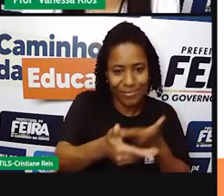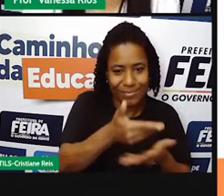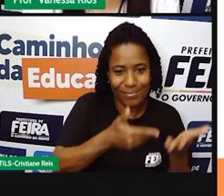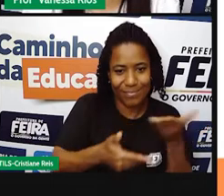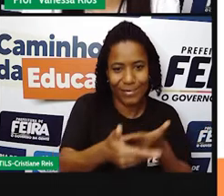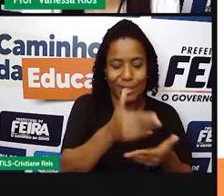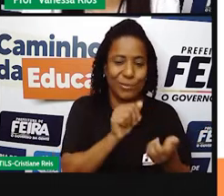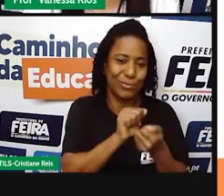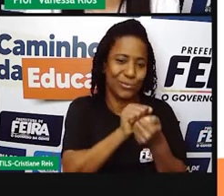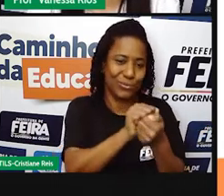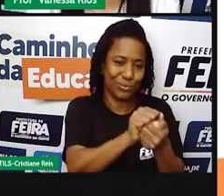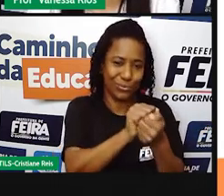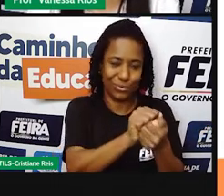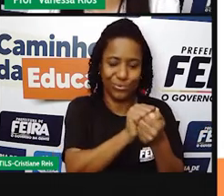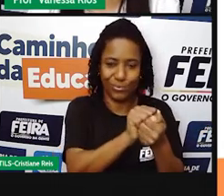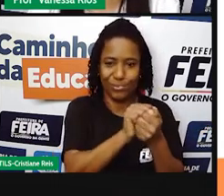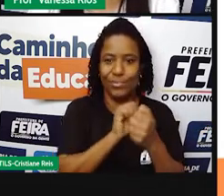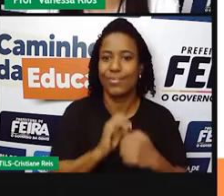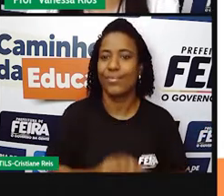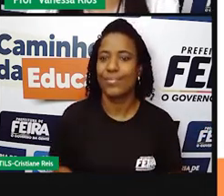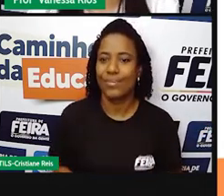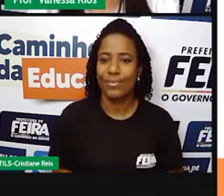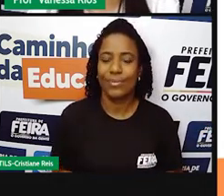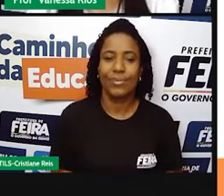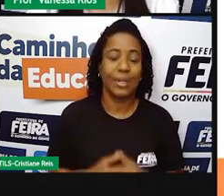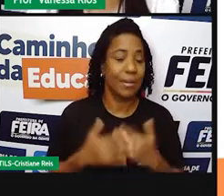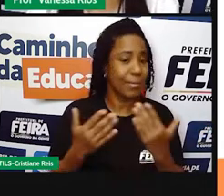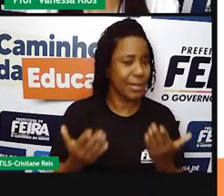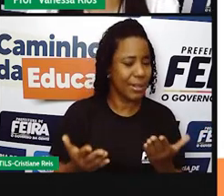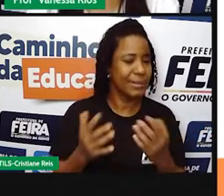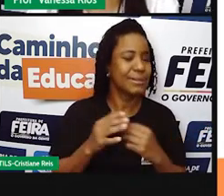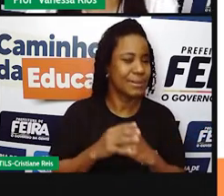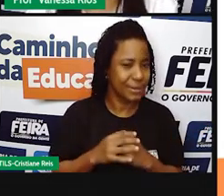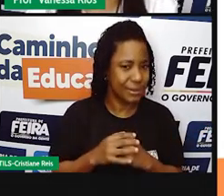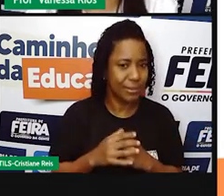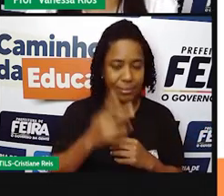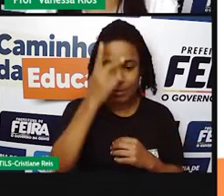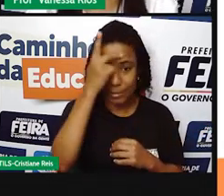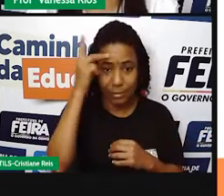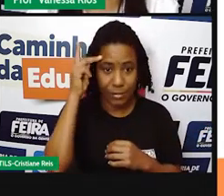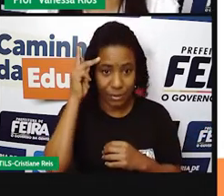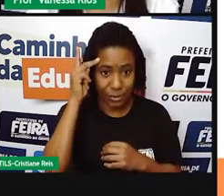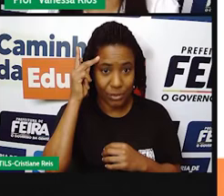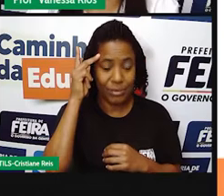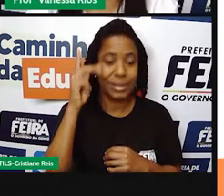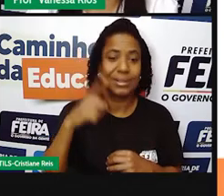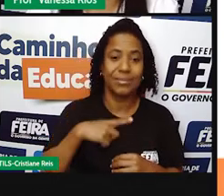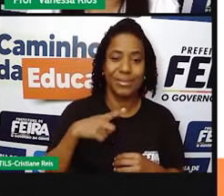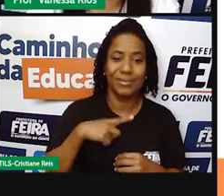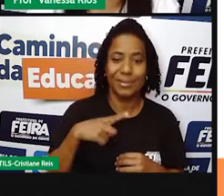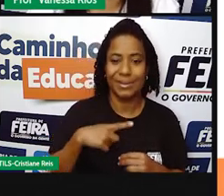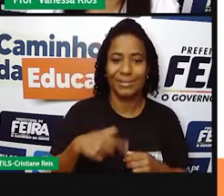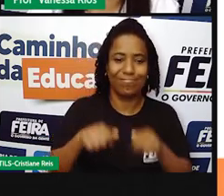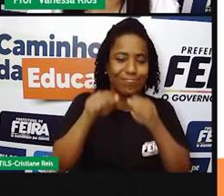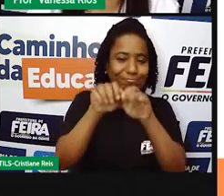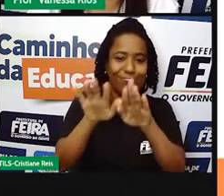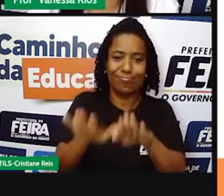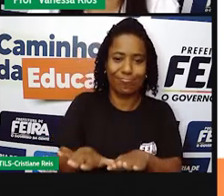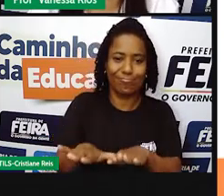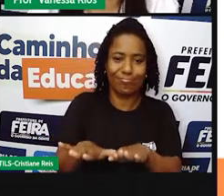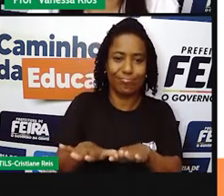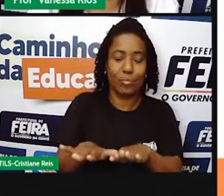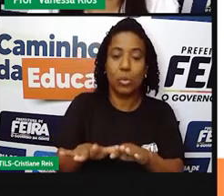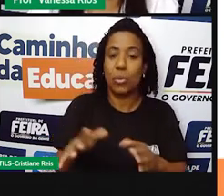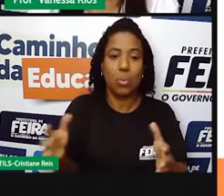próximas. Com o sedentarismo, que foi a fixação das pessoas em locais estabelecidos, os clãs de famílias